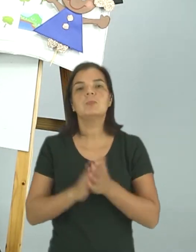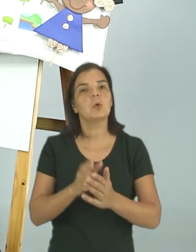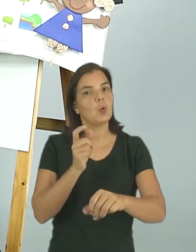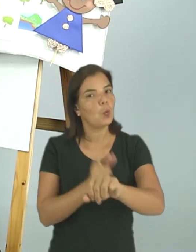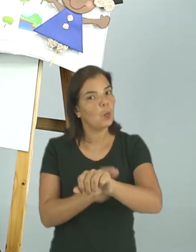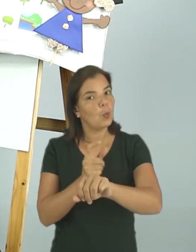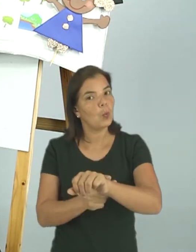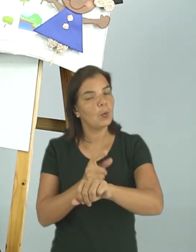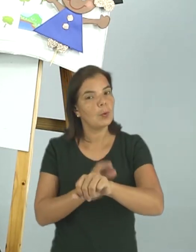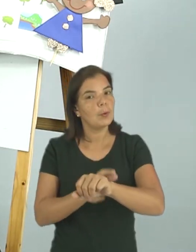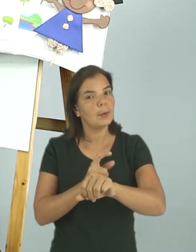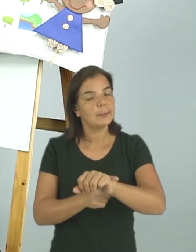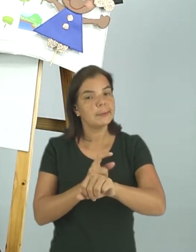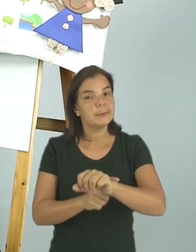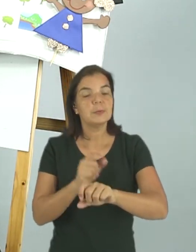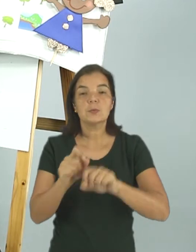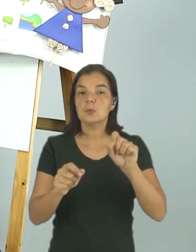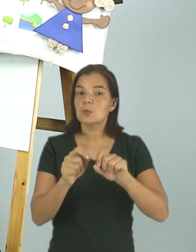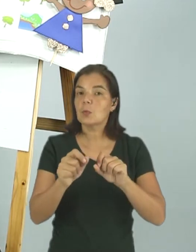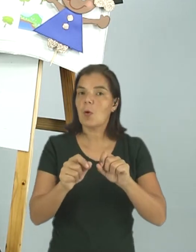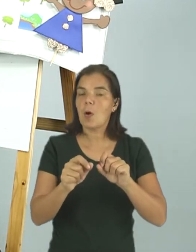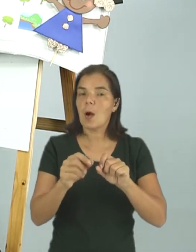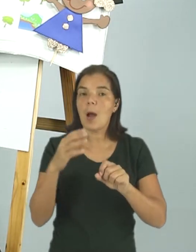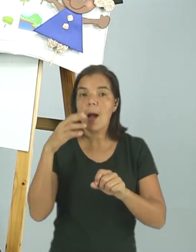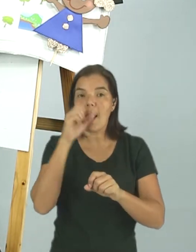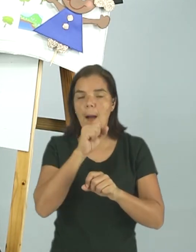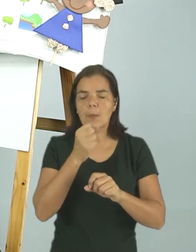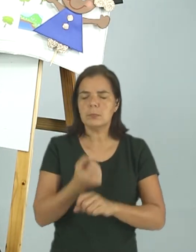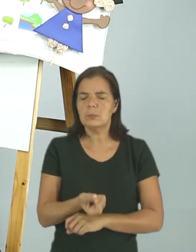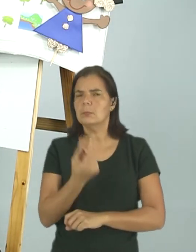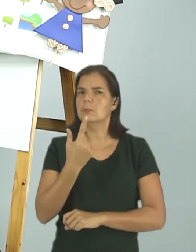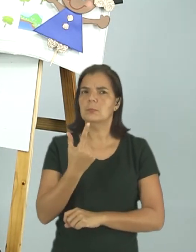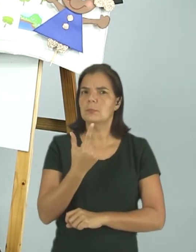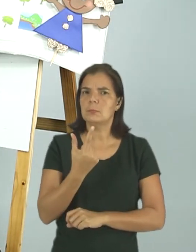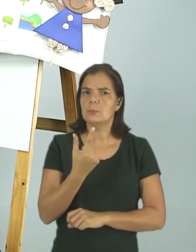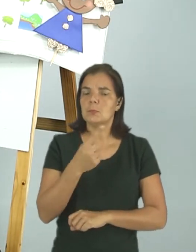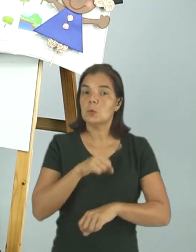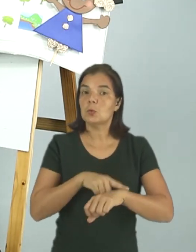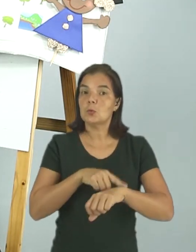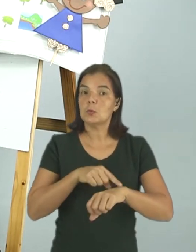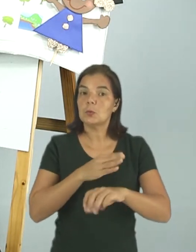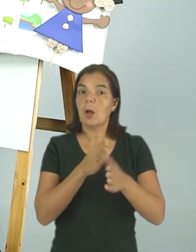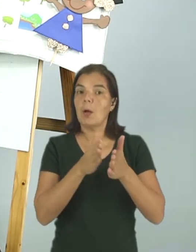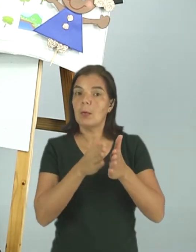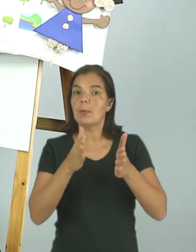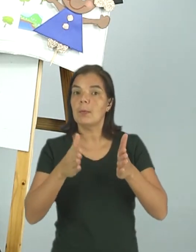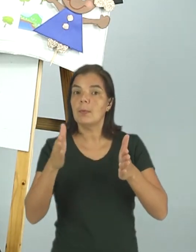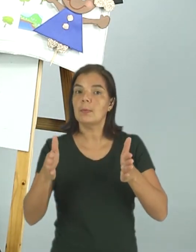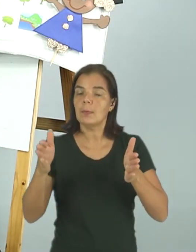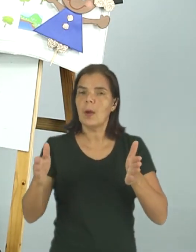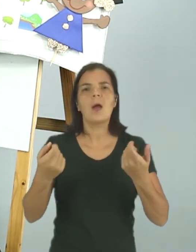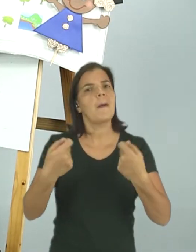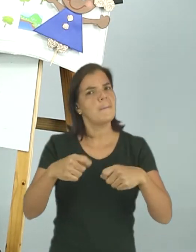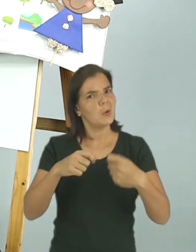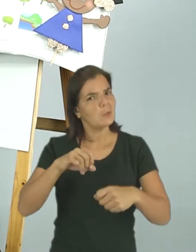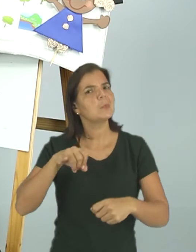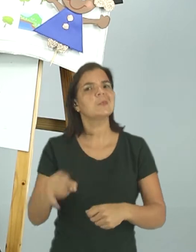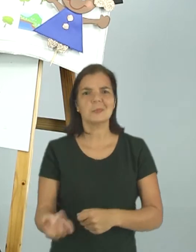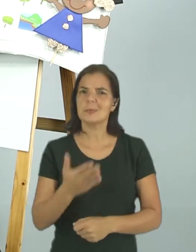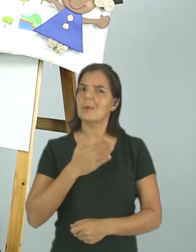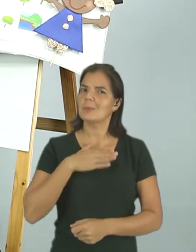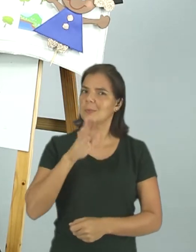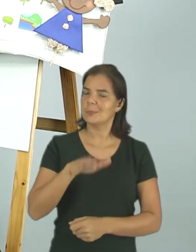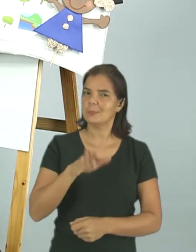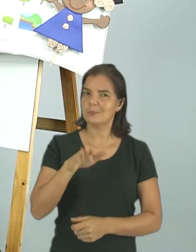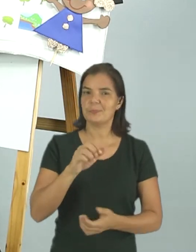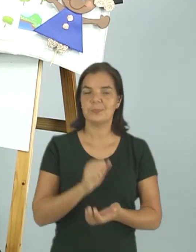relógio de Mila estava fazendo tic-tac. Foi quando Mila despertou. O tempo está passando e eu preciso aproveitar a minha tarde?